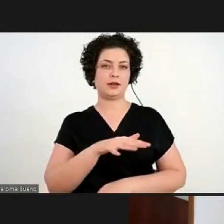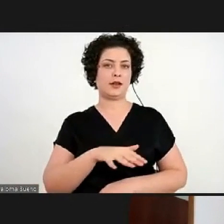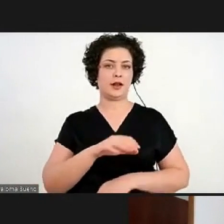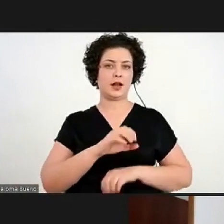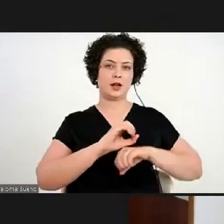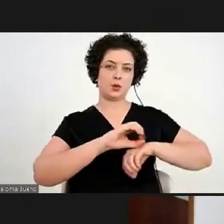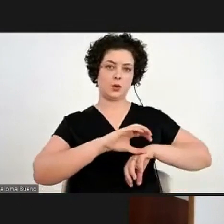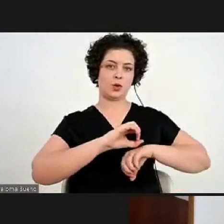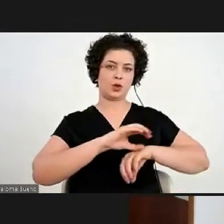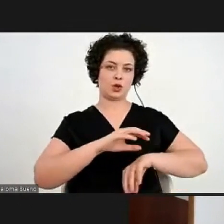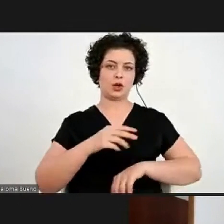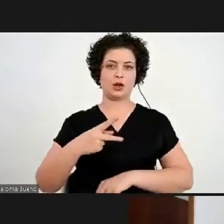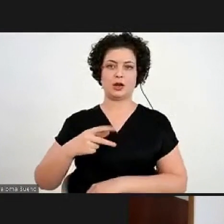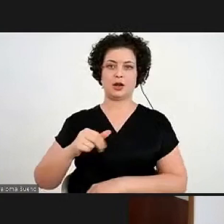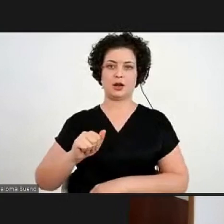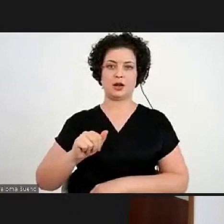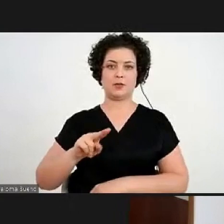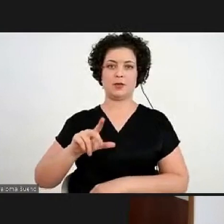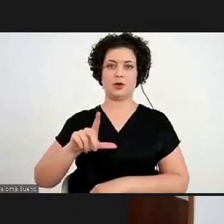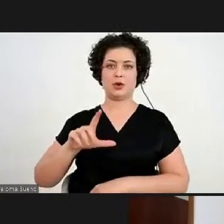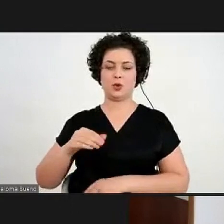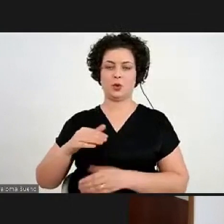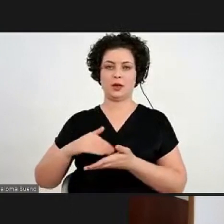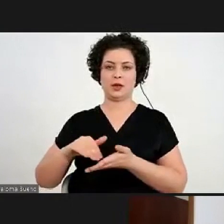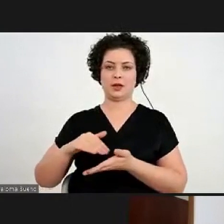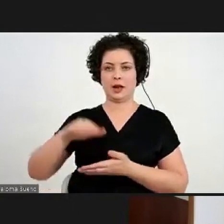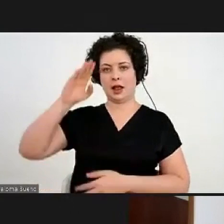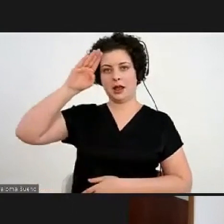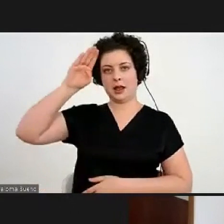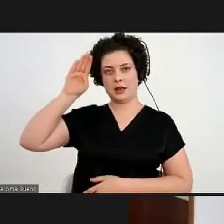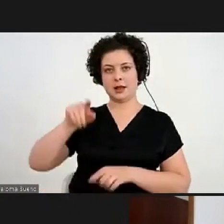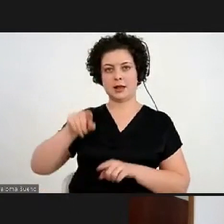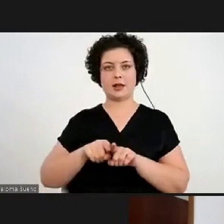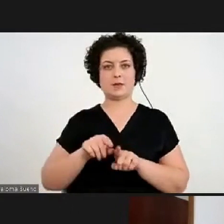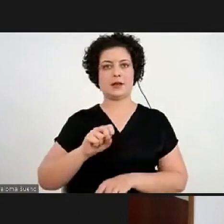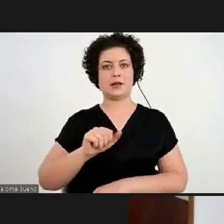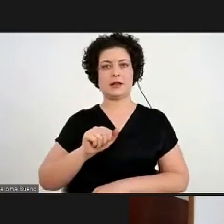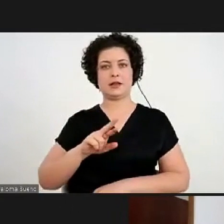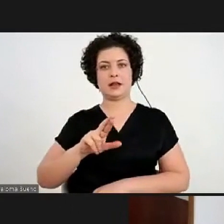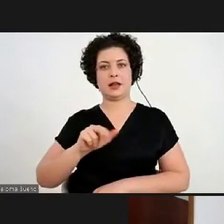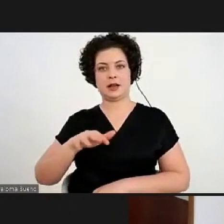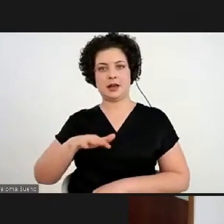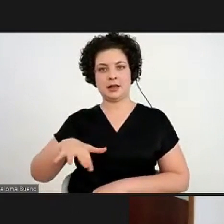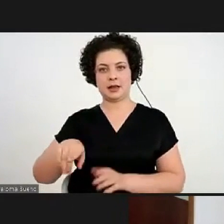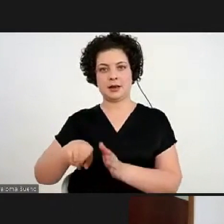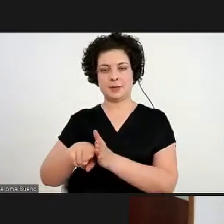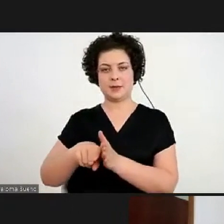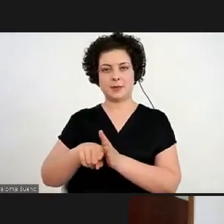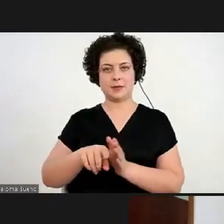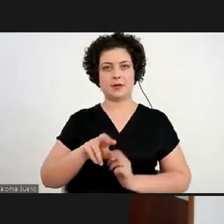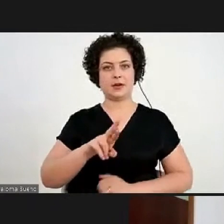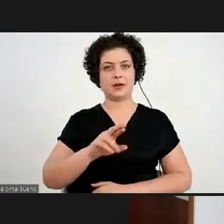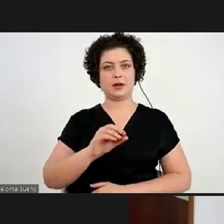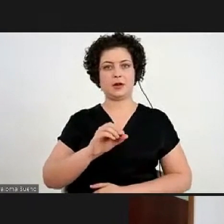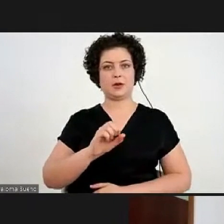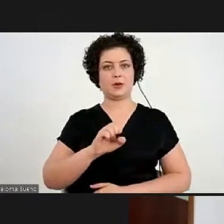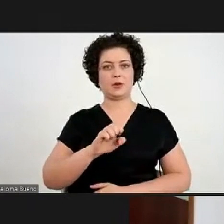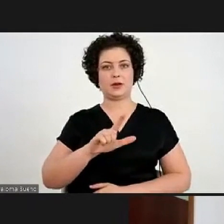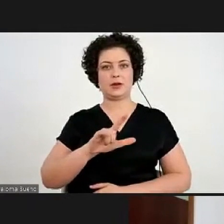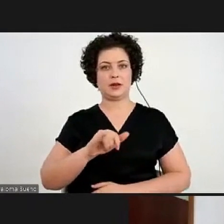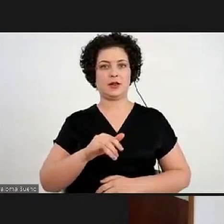educativo, o Paulo Marquezine da Secretaria Acadêmica, a Sara Valbon da Divisão de Pesquisa, a Roseli Guimarães da